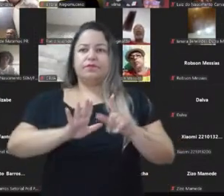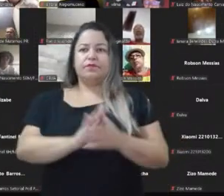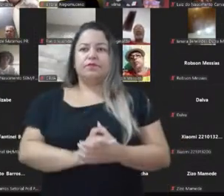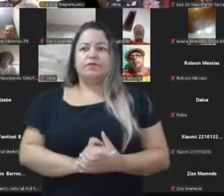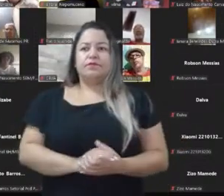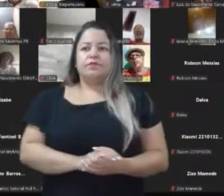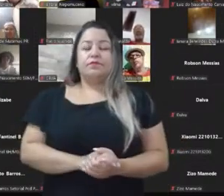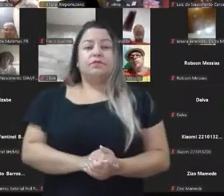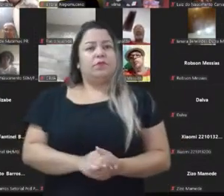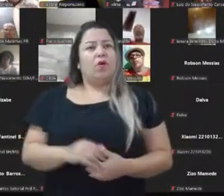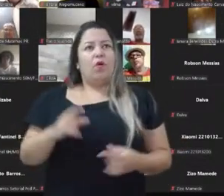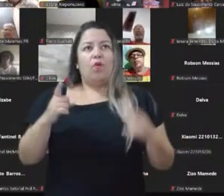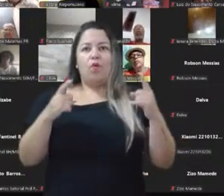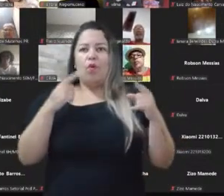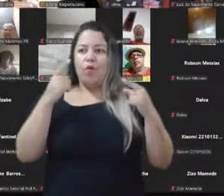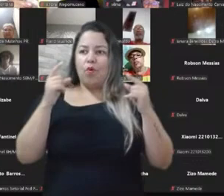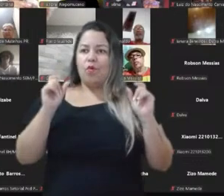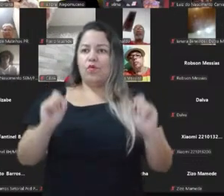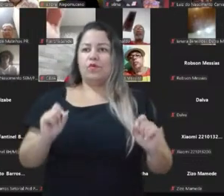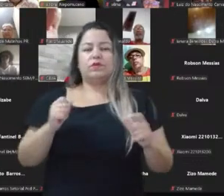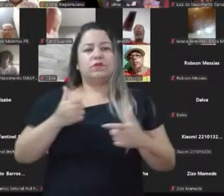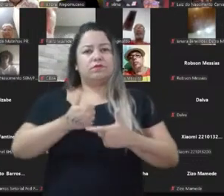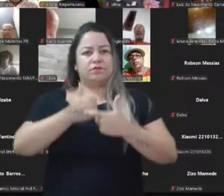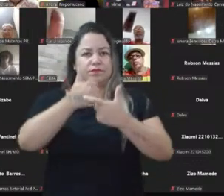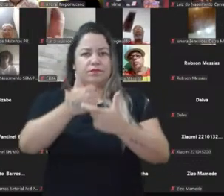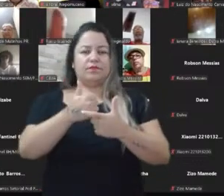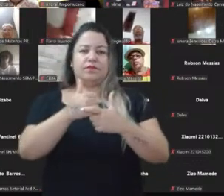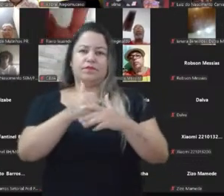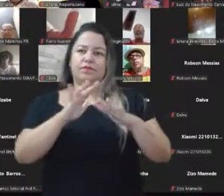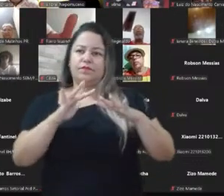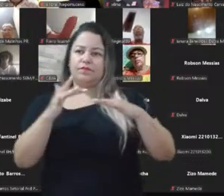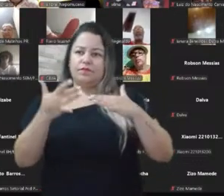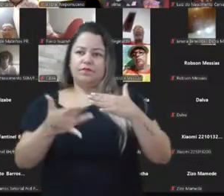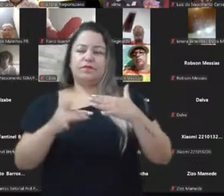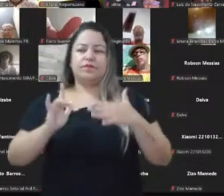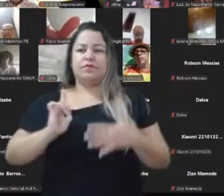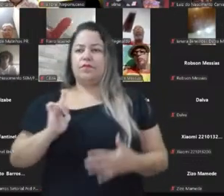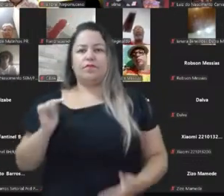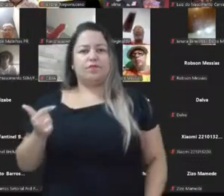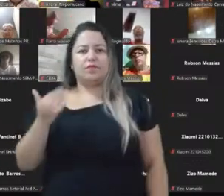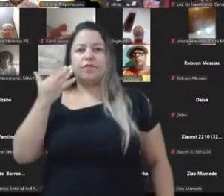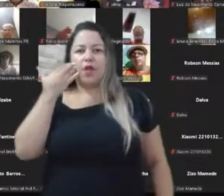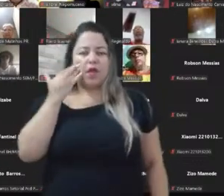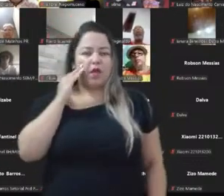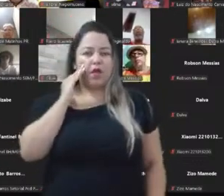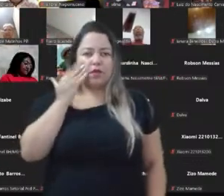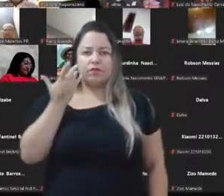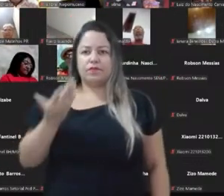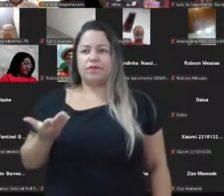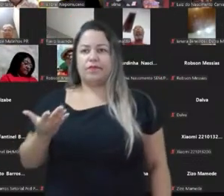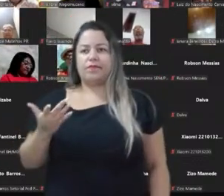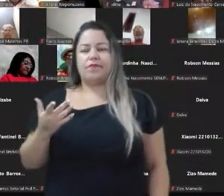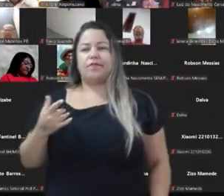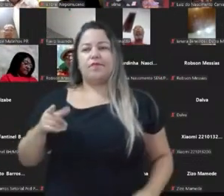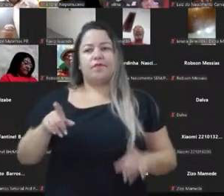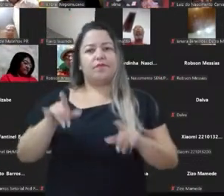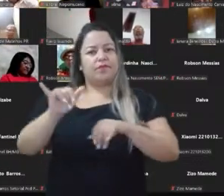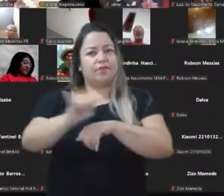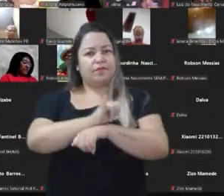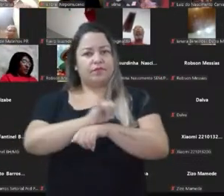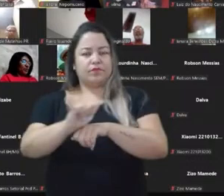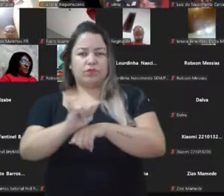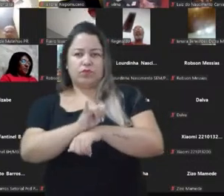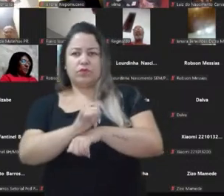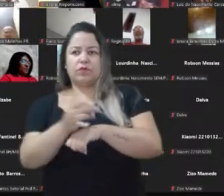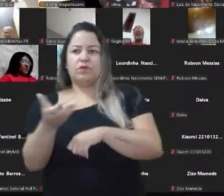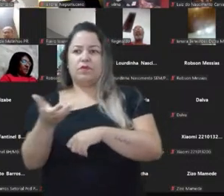doido, porque às vezes a gente segue as lógicas dessas redes aqui sem ter uma noção do que a gente quer delas, da nossa estratégia, do que a gente quer,